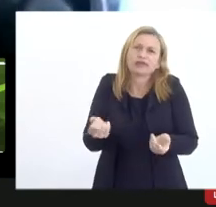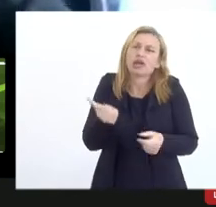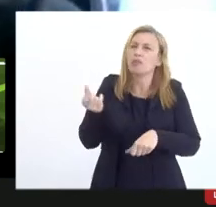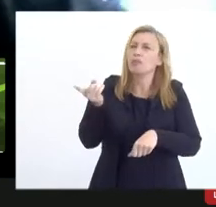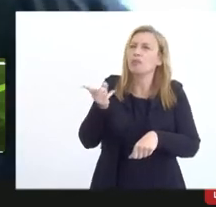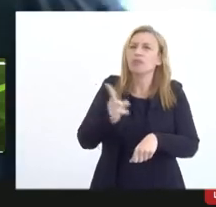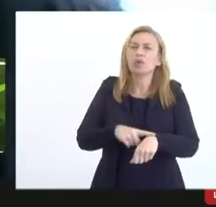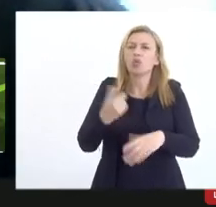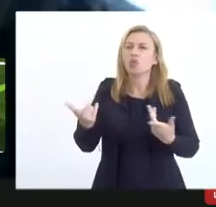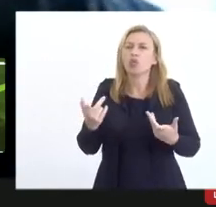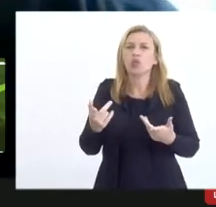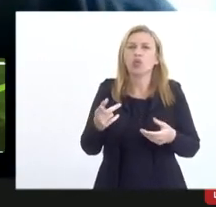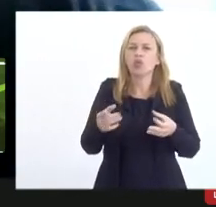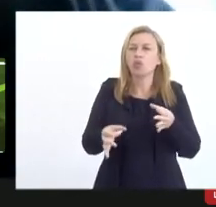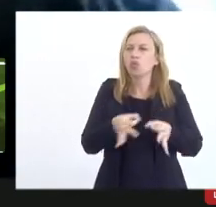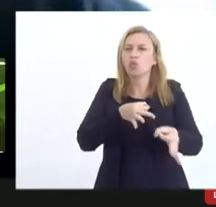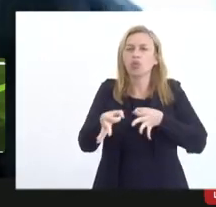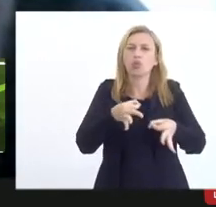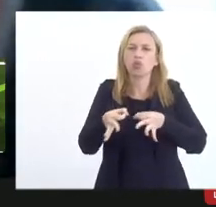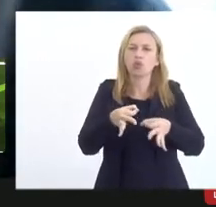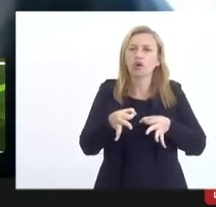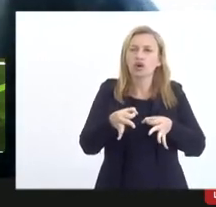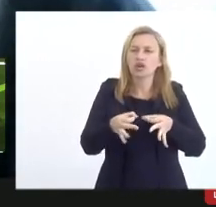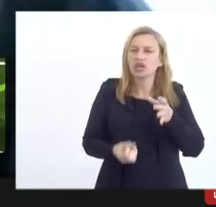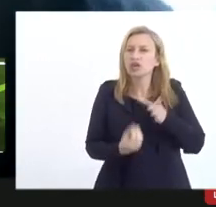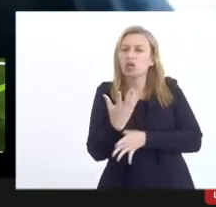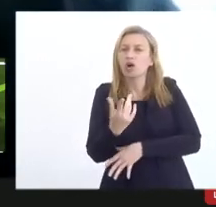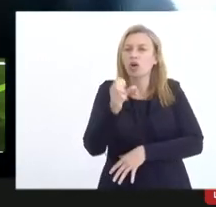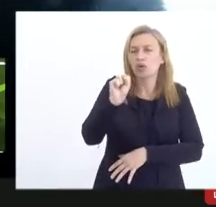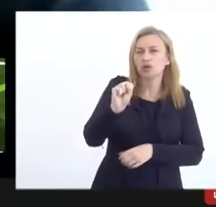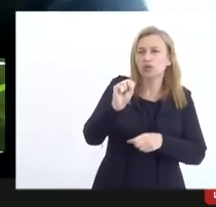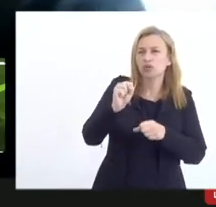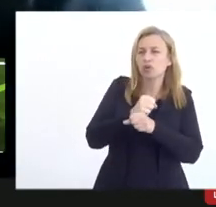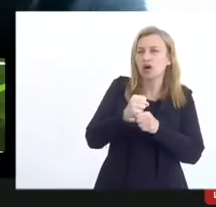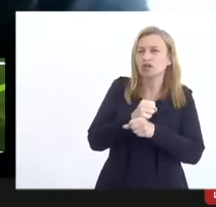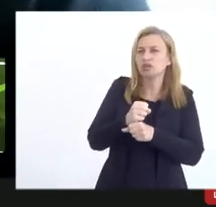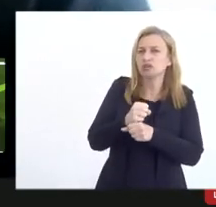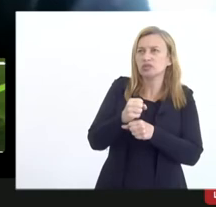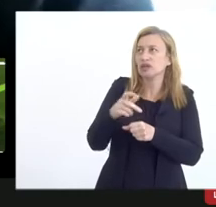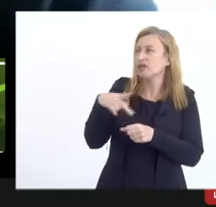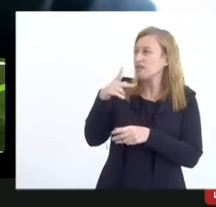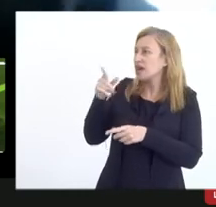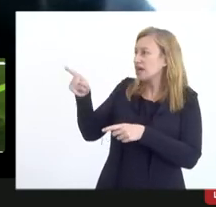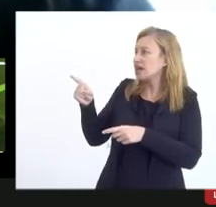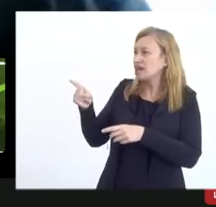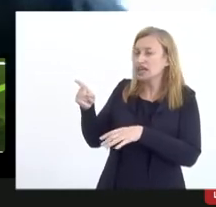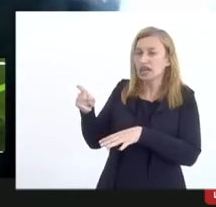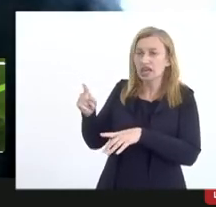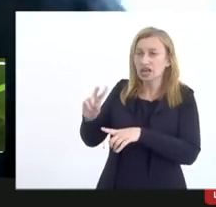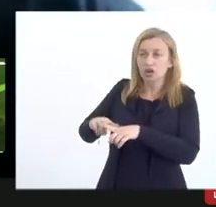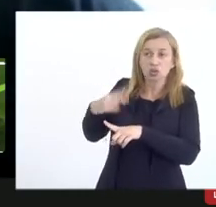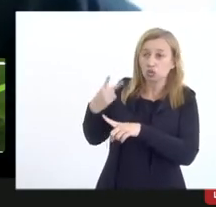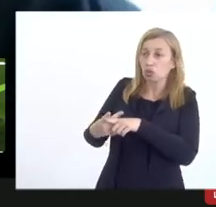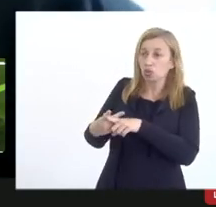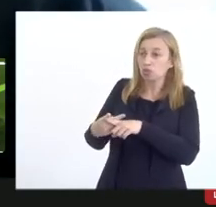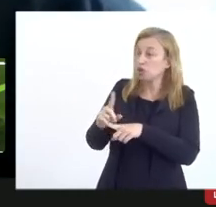projeto que ele fez há oito anos atrás vão dizer que ele deve uma fortuna ele não tem dinheiro para pagar o funcionário dele do